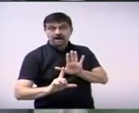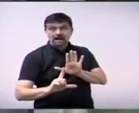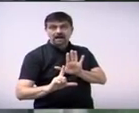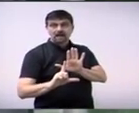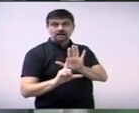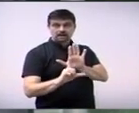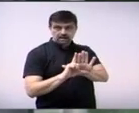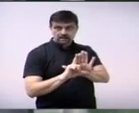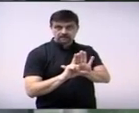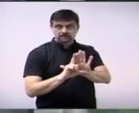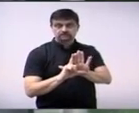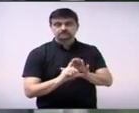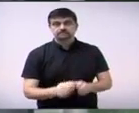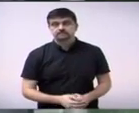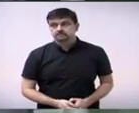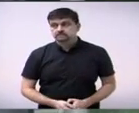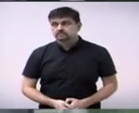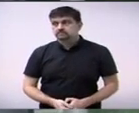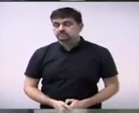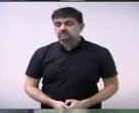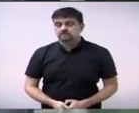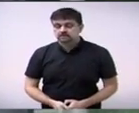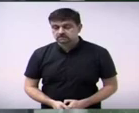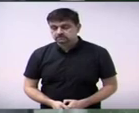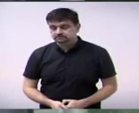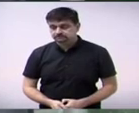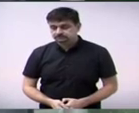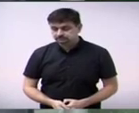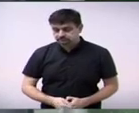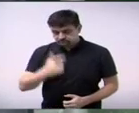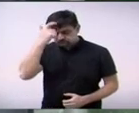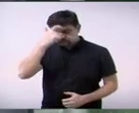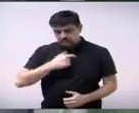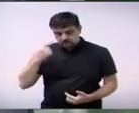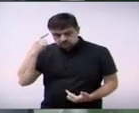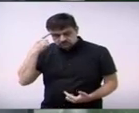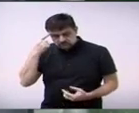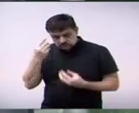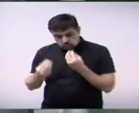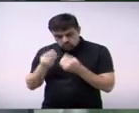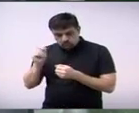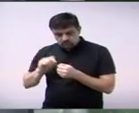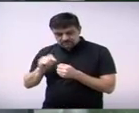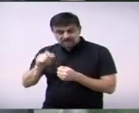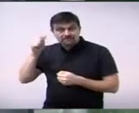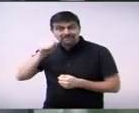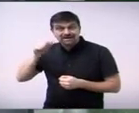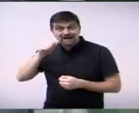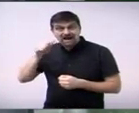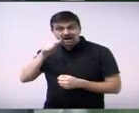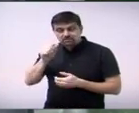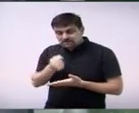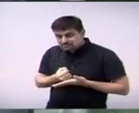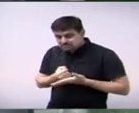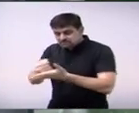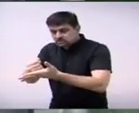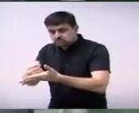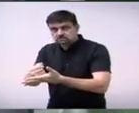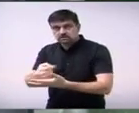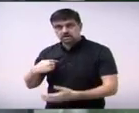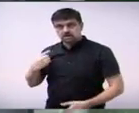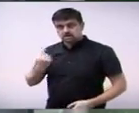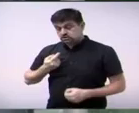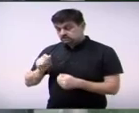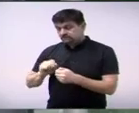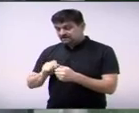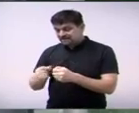revista mas foi no primeiro mandato e o nosso mandato teve uma intervenção determinante